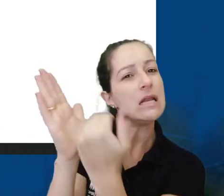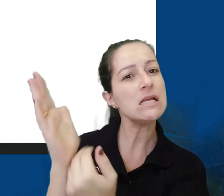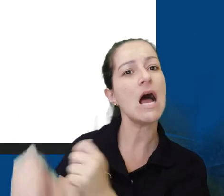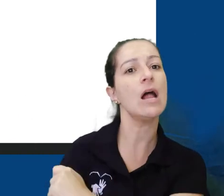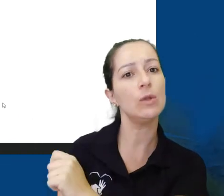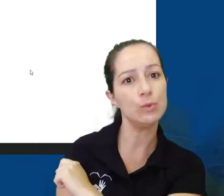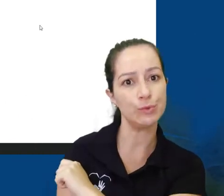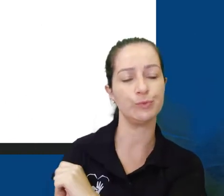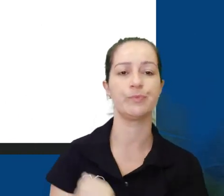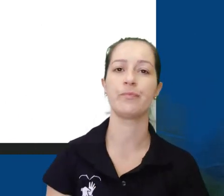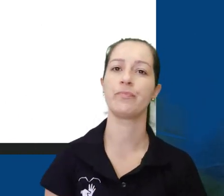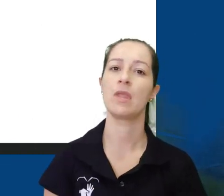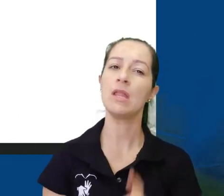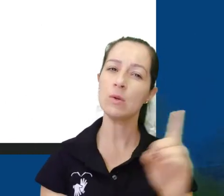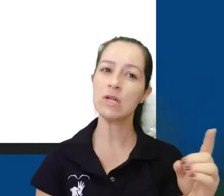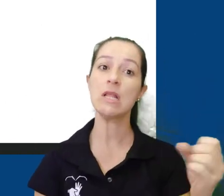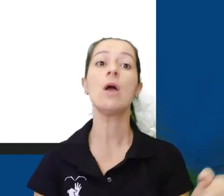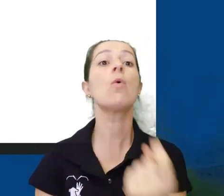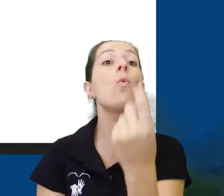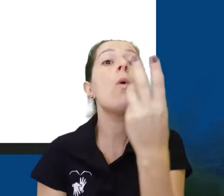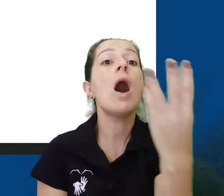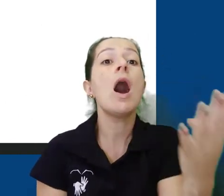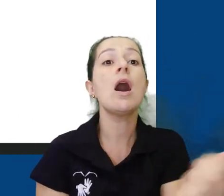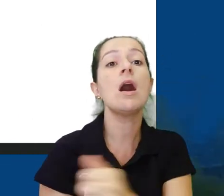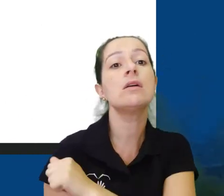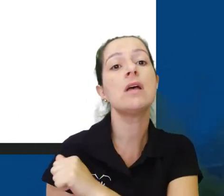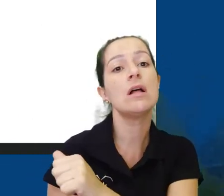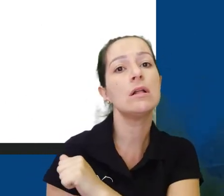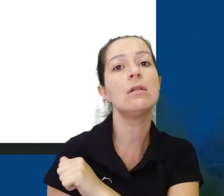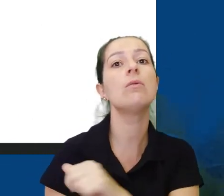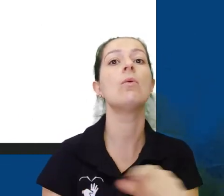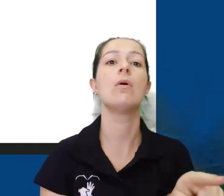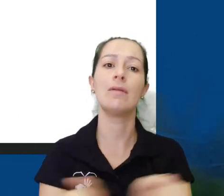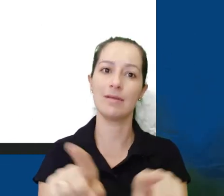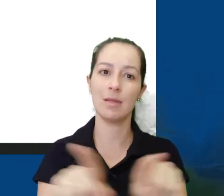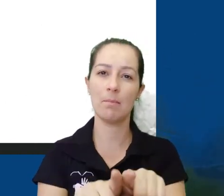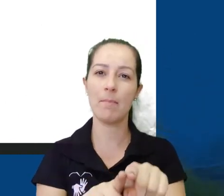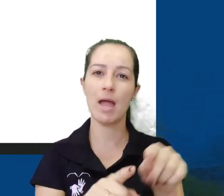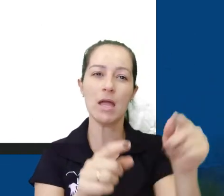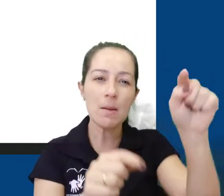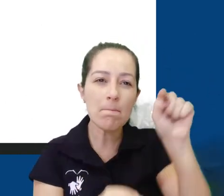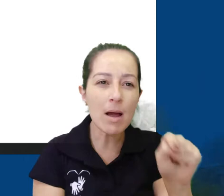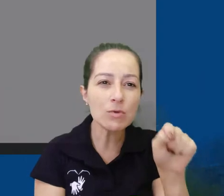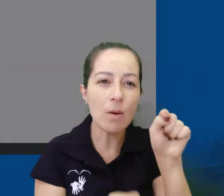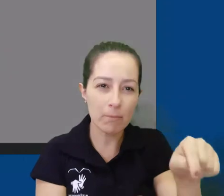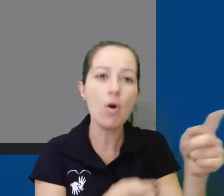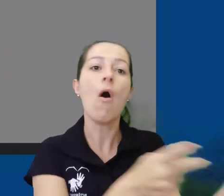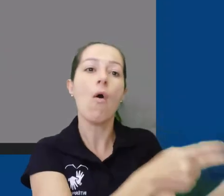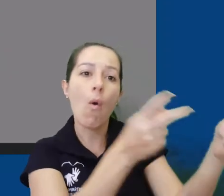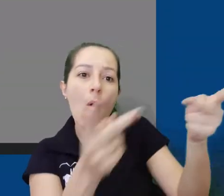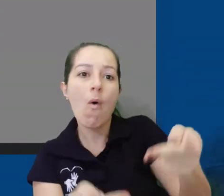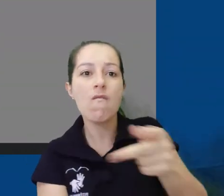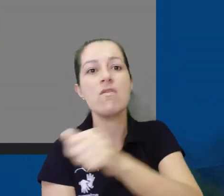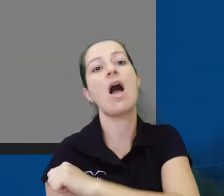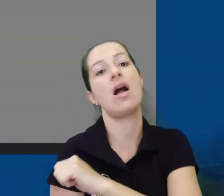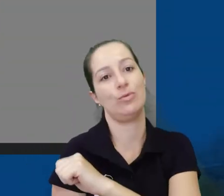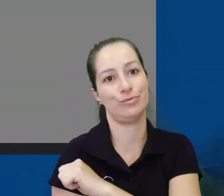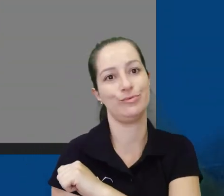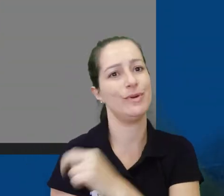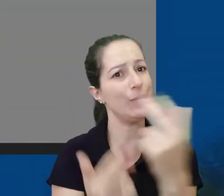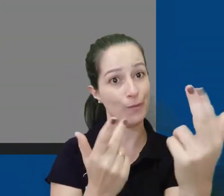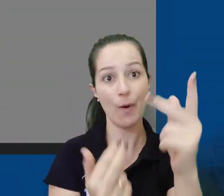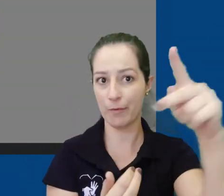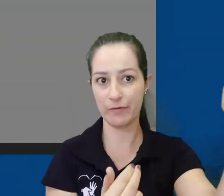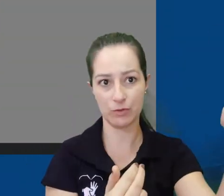No lado direito temos a quantidade de alunos e o ícone convidar alunos. Funciona da mesma forma que os